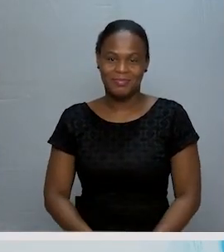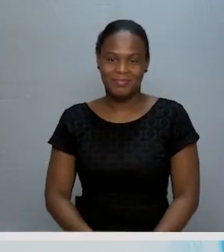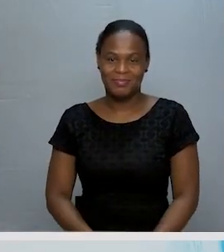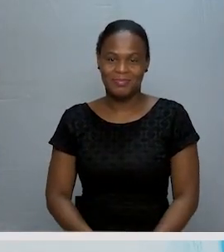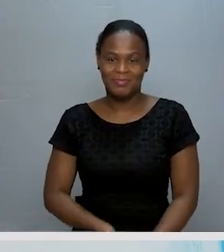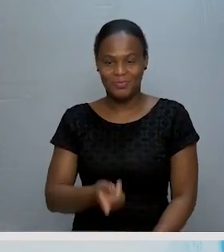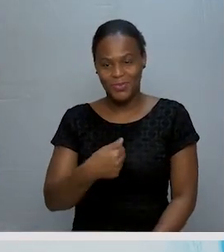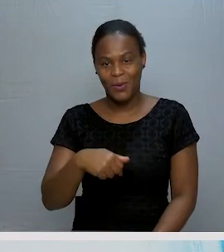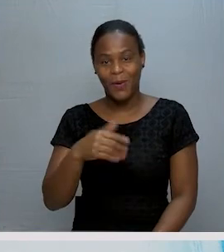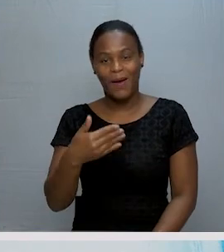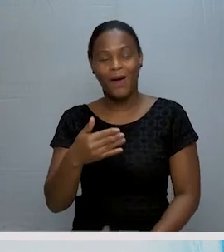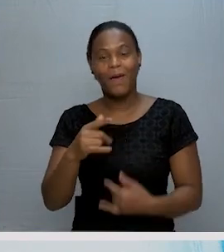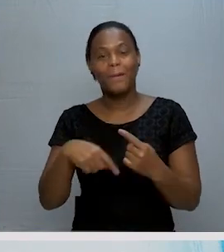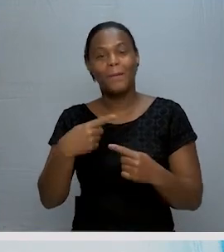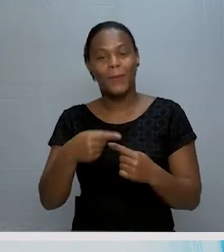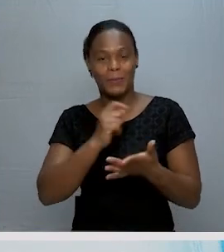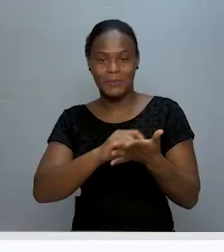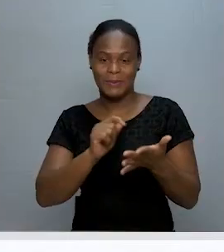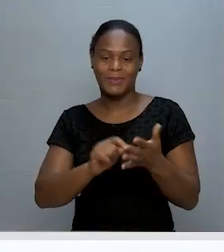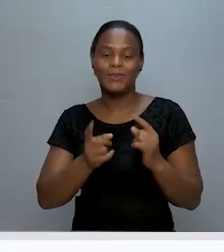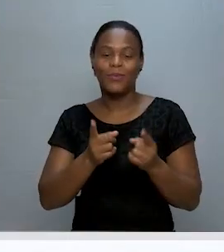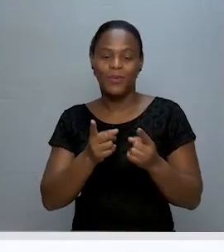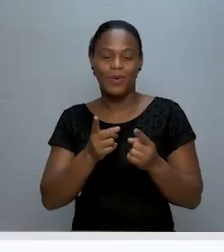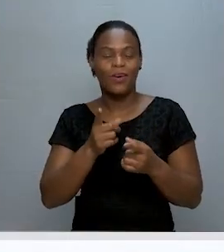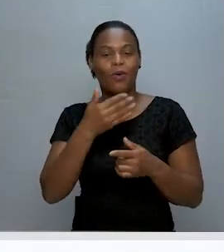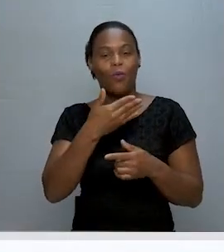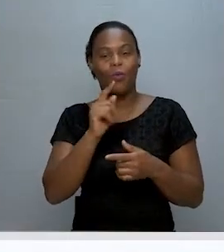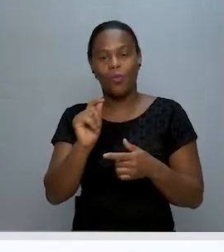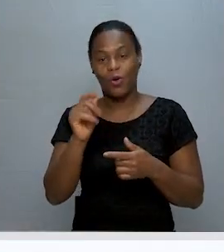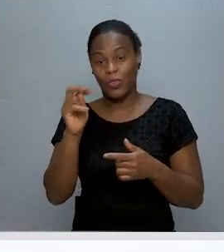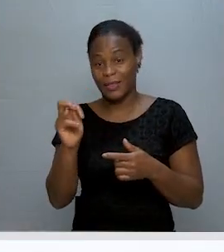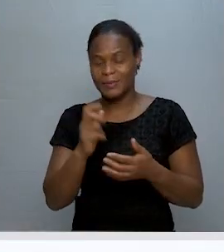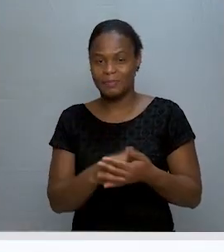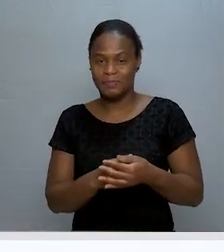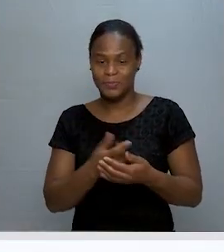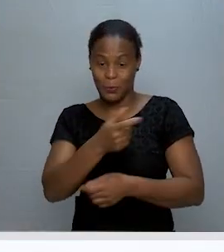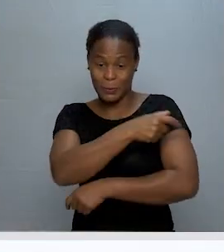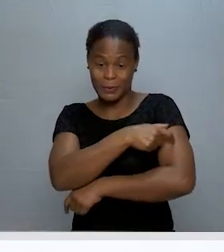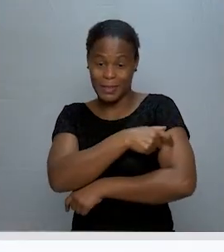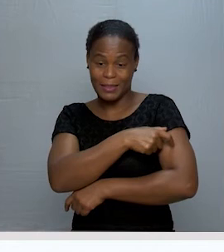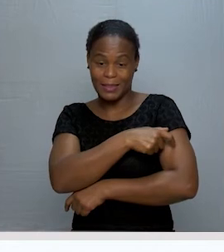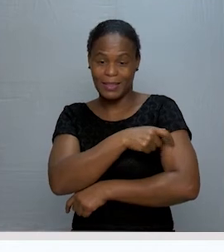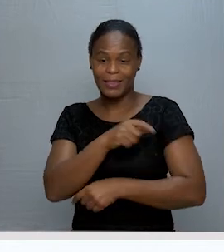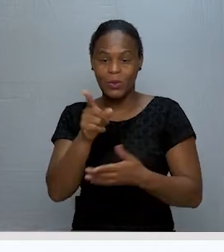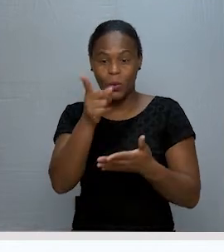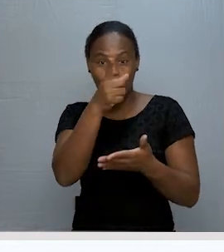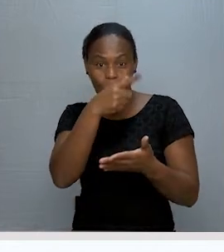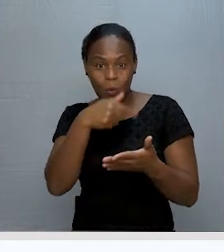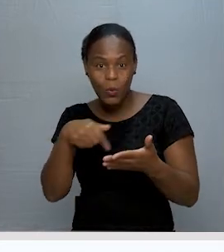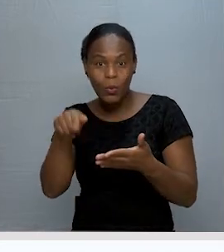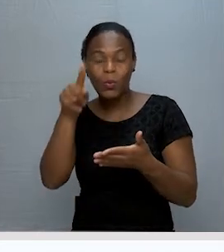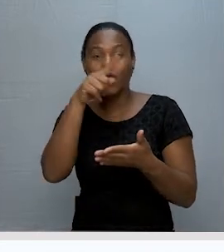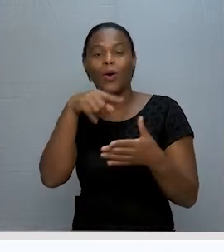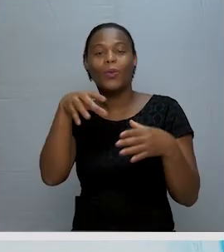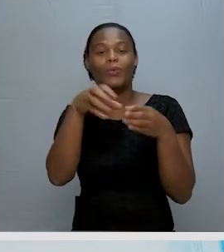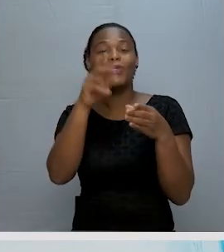Vamos passar agora para o próximo exercício que é o exercício 1.3. Representa por um diagrama de Euler-Ven o